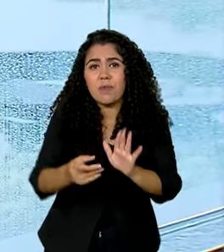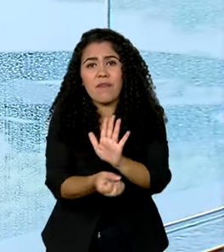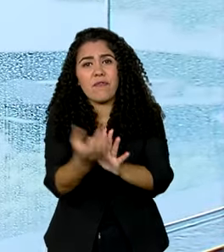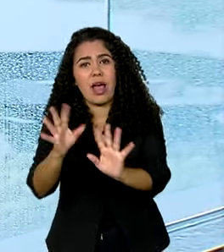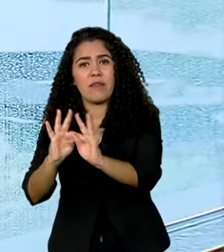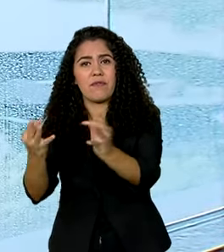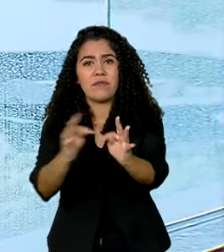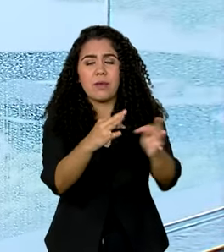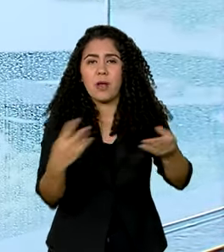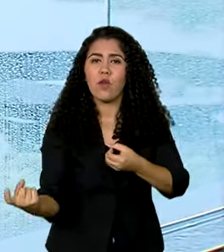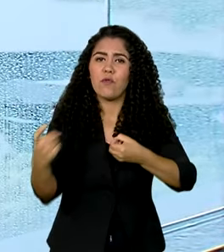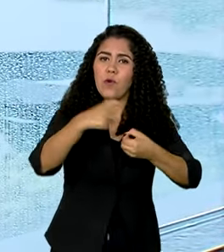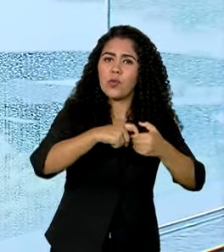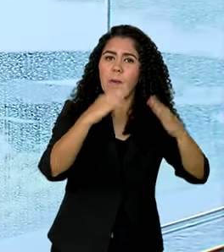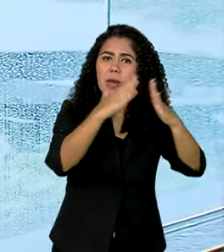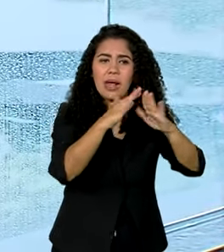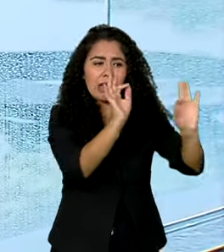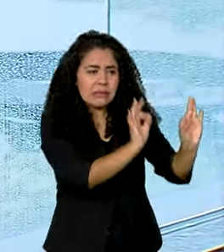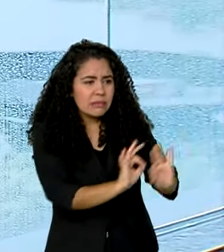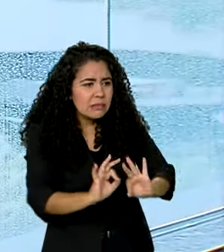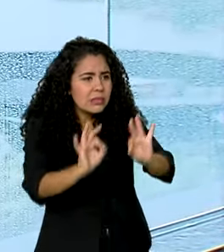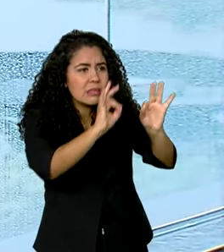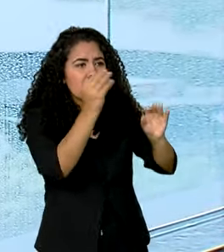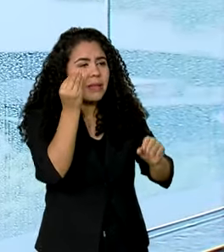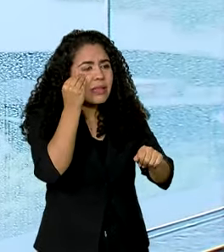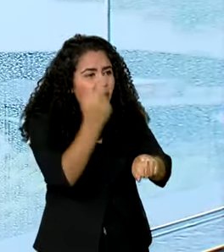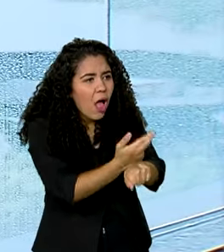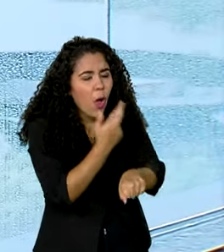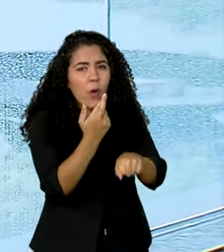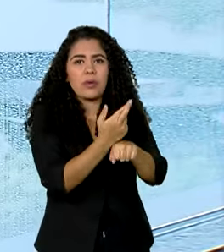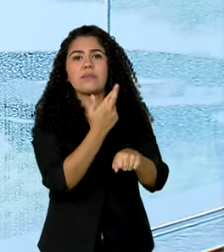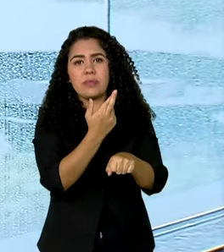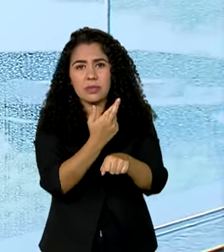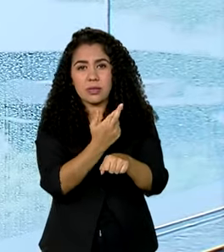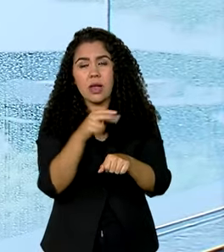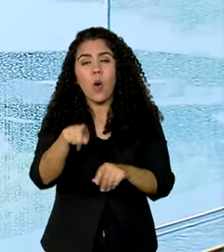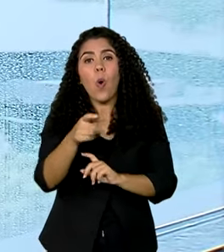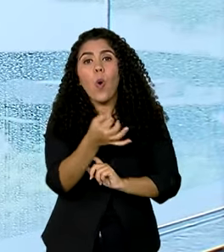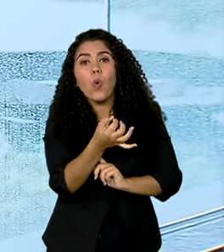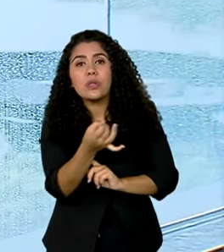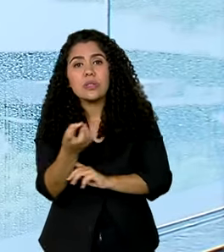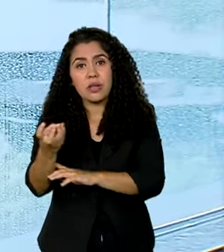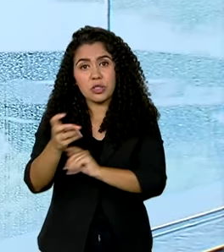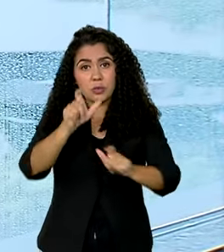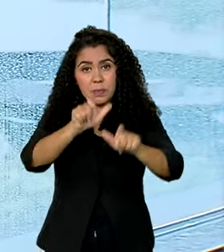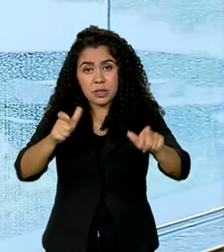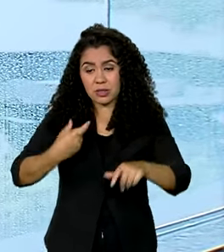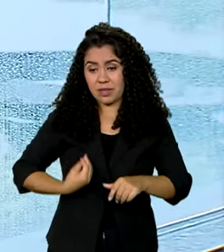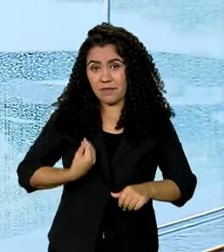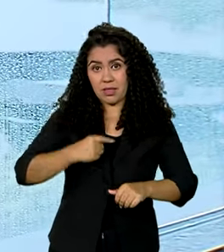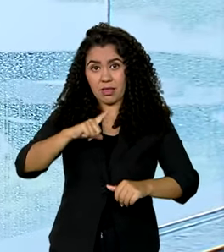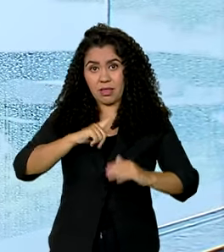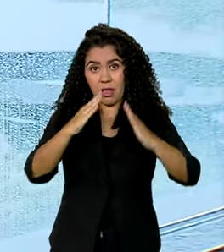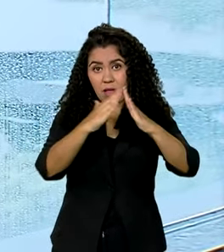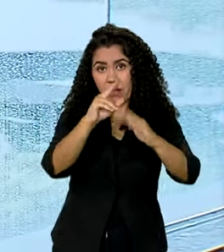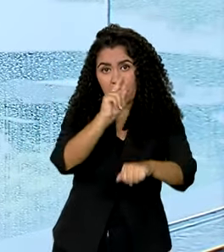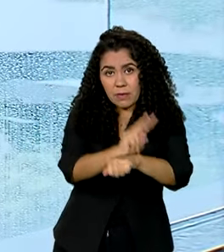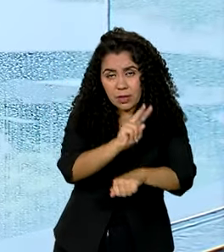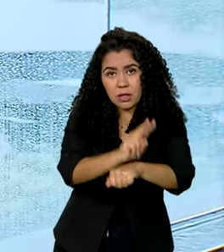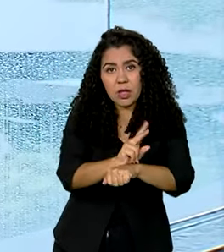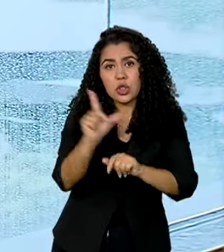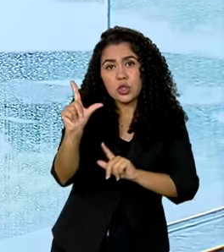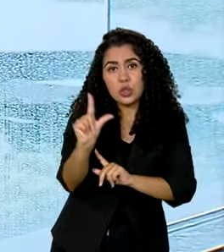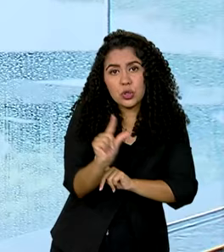voltaram para casa para tentar recuperar o que sobrou. Com isto, caiu o número de pessoas em abrigos. Só no sábado,